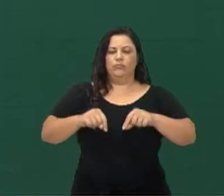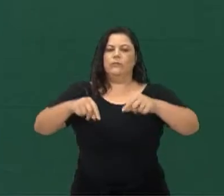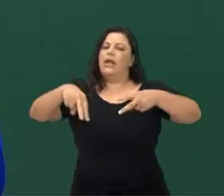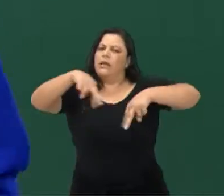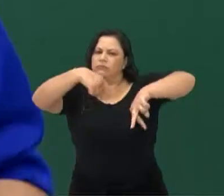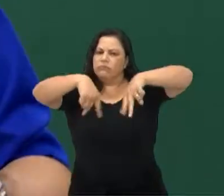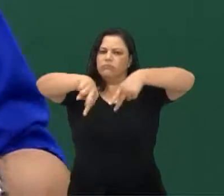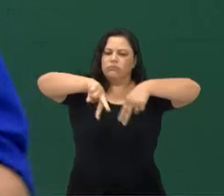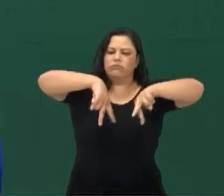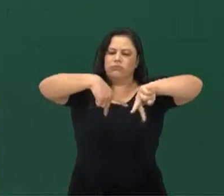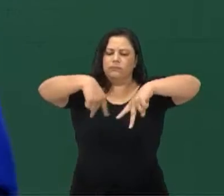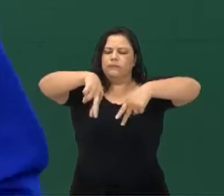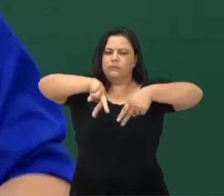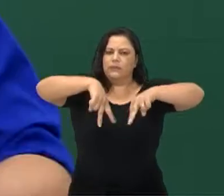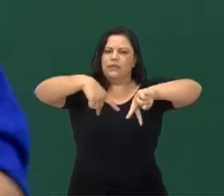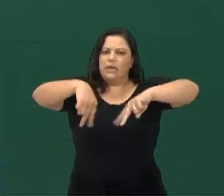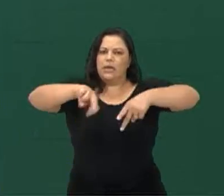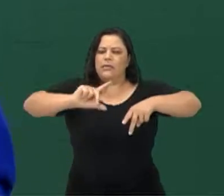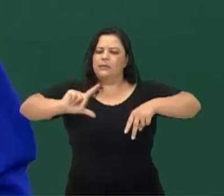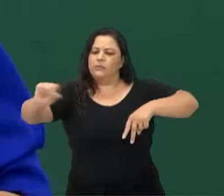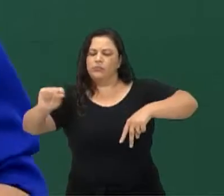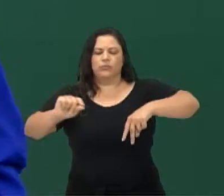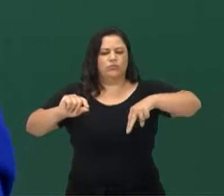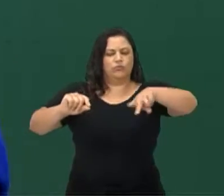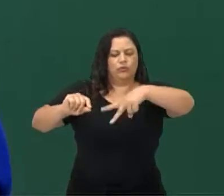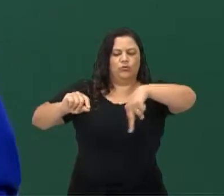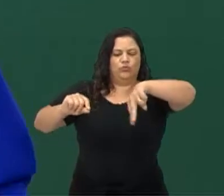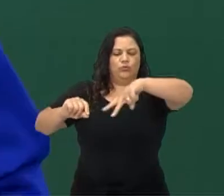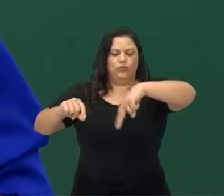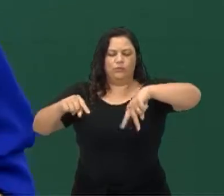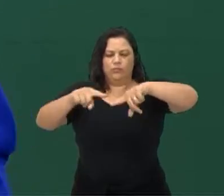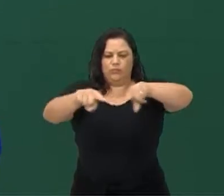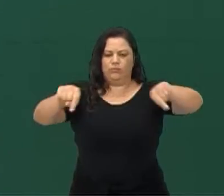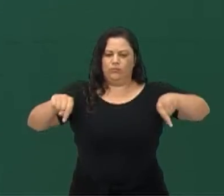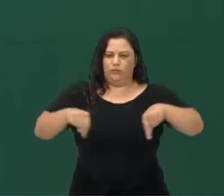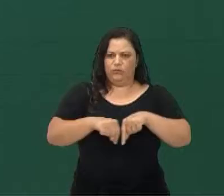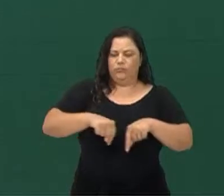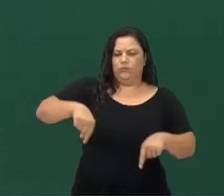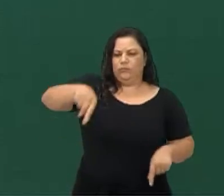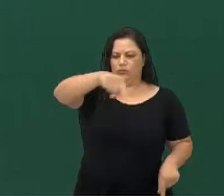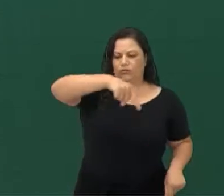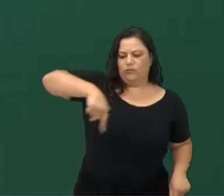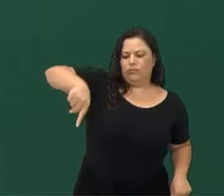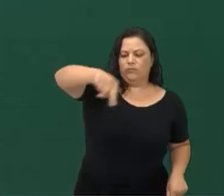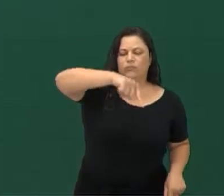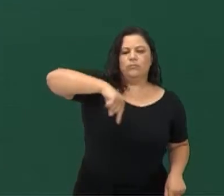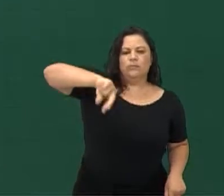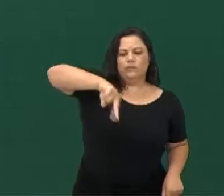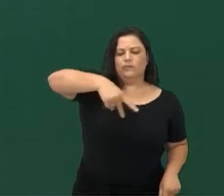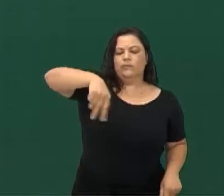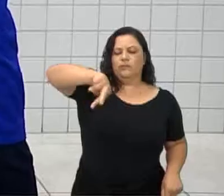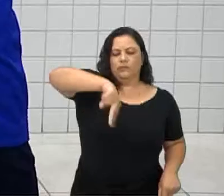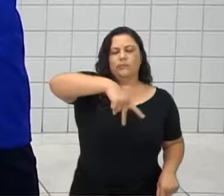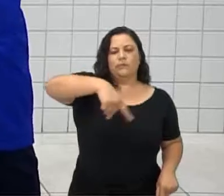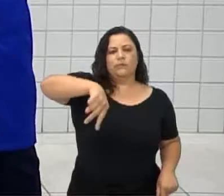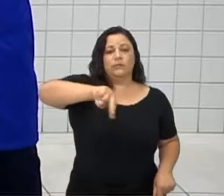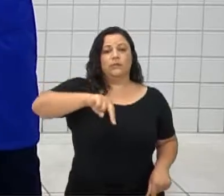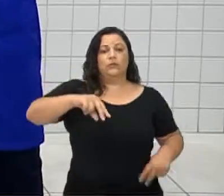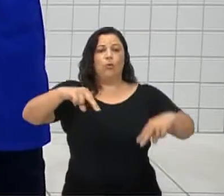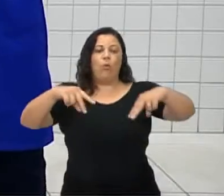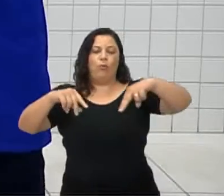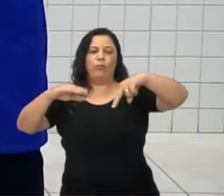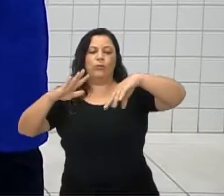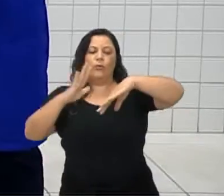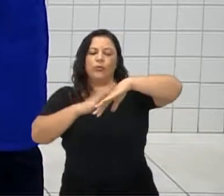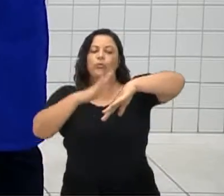movimentos, dançam no espaço entre as duas linhas, até que um deles toca no colega